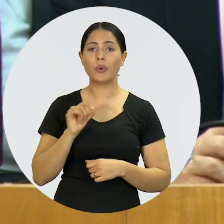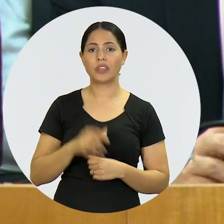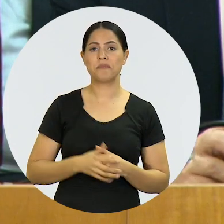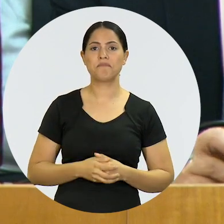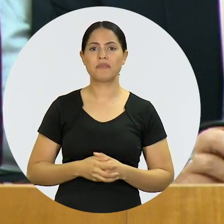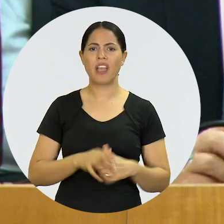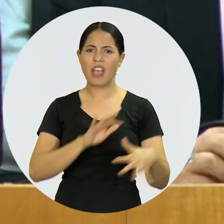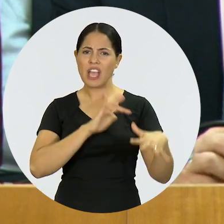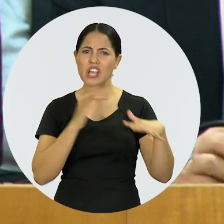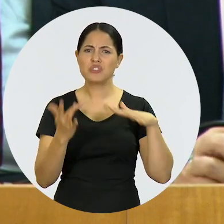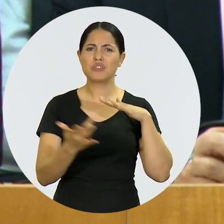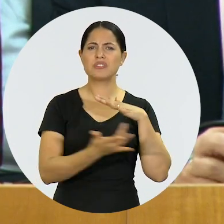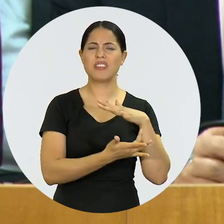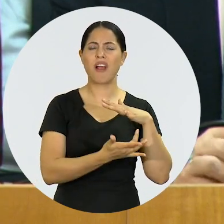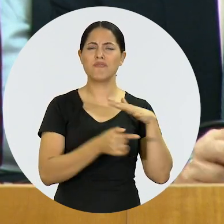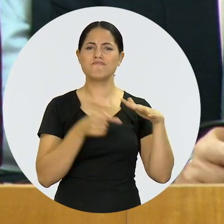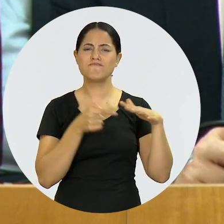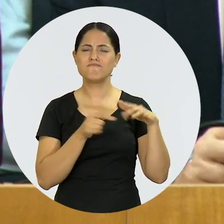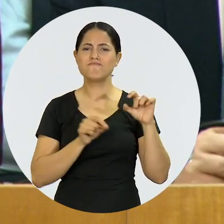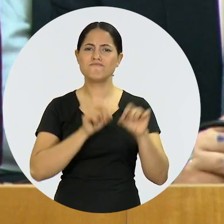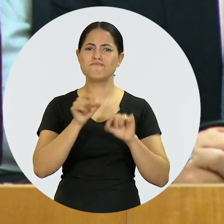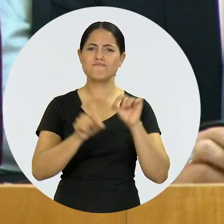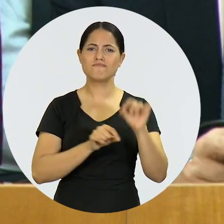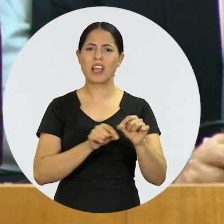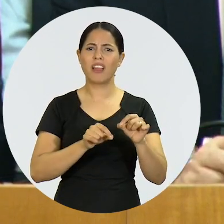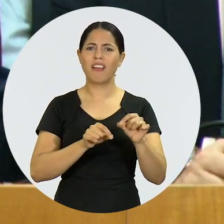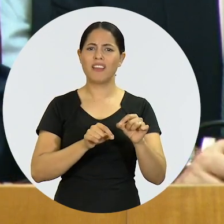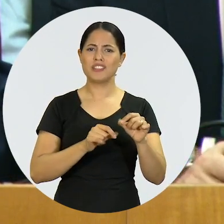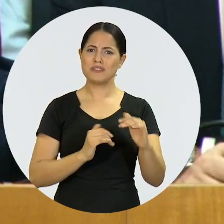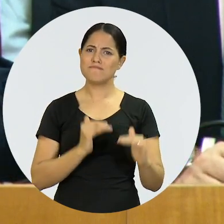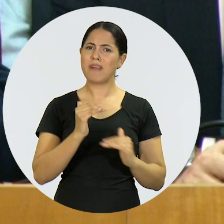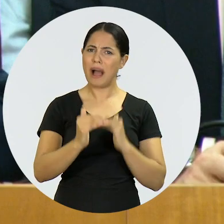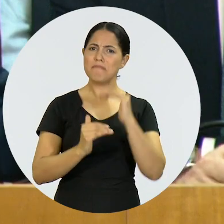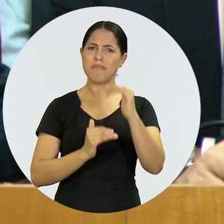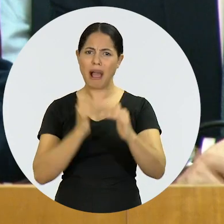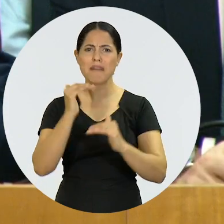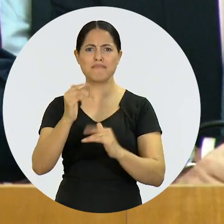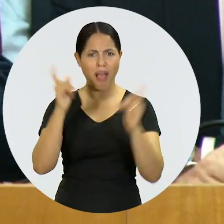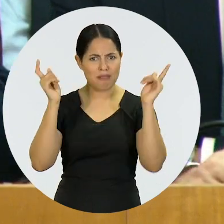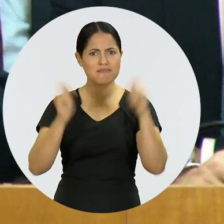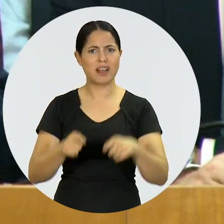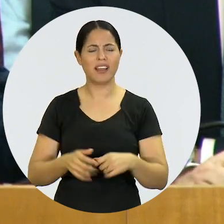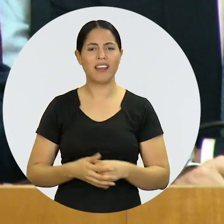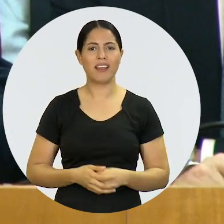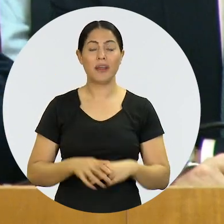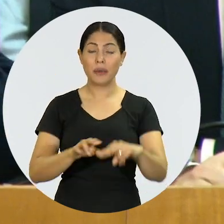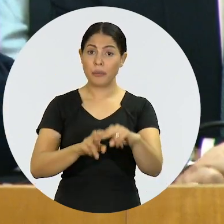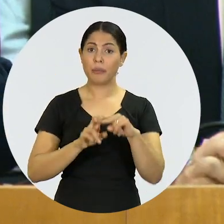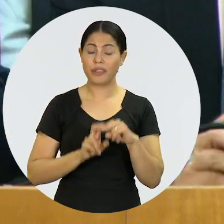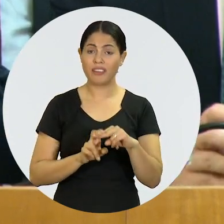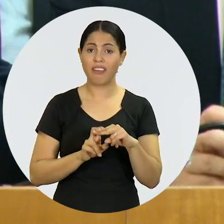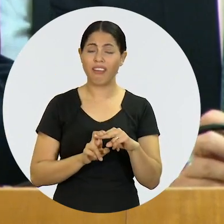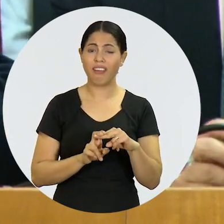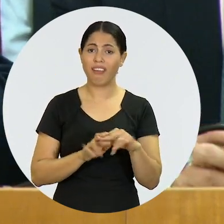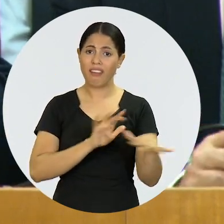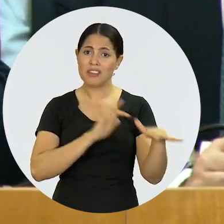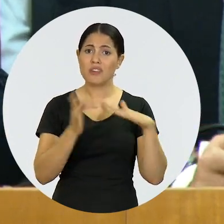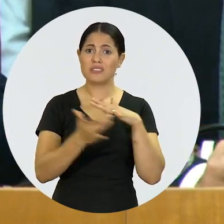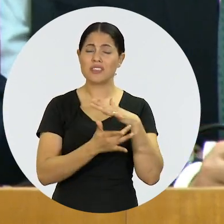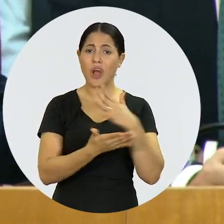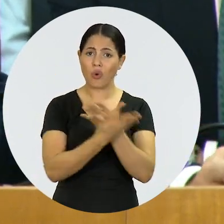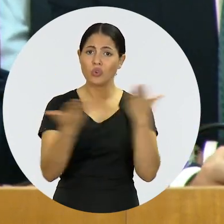a rede social de uma maneira construtiva, ela foi